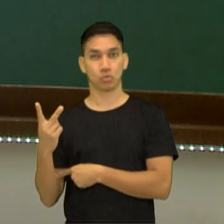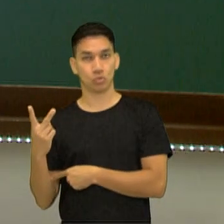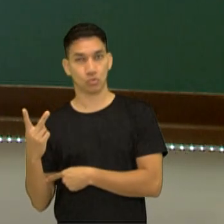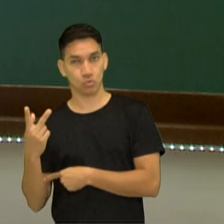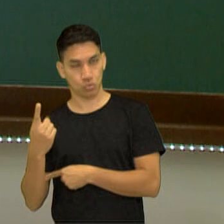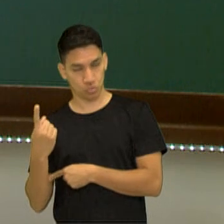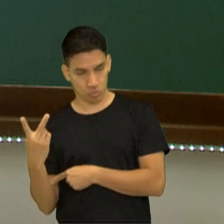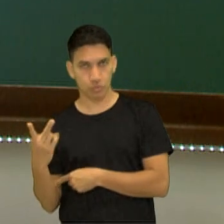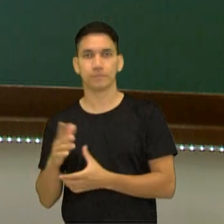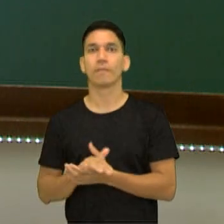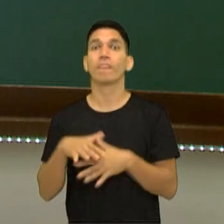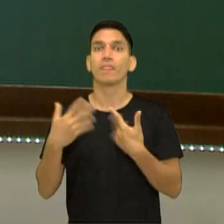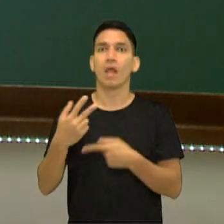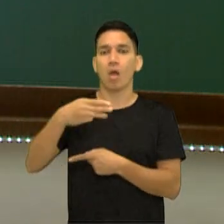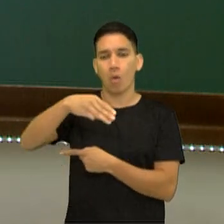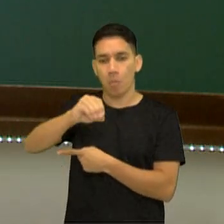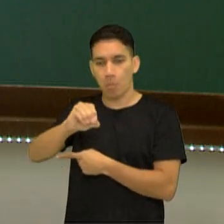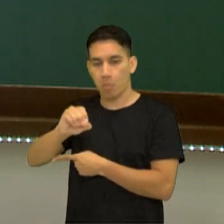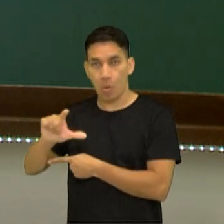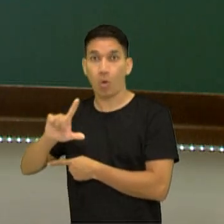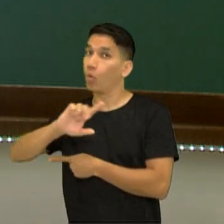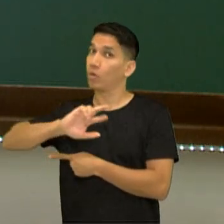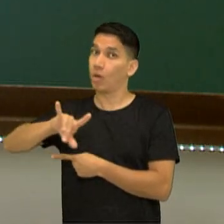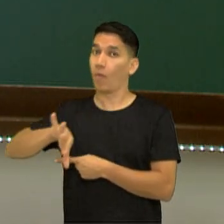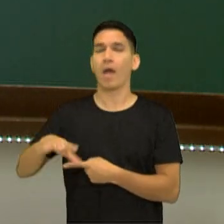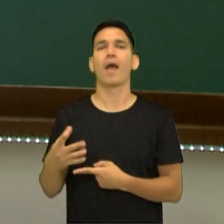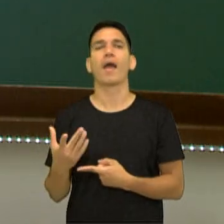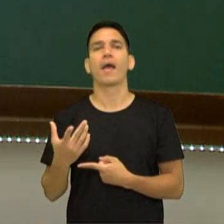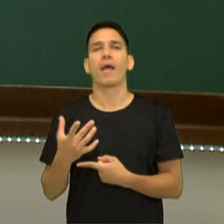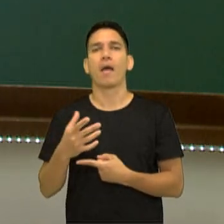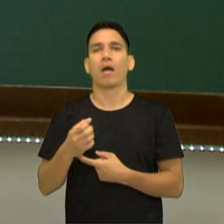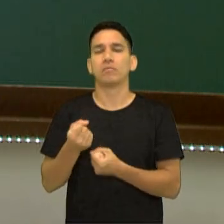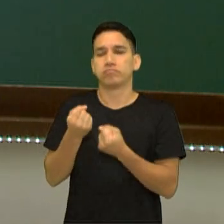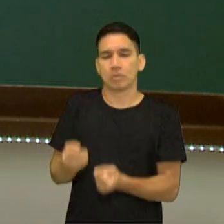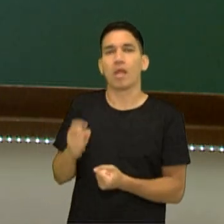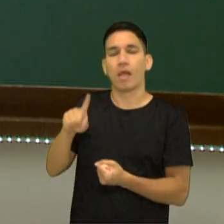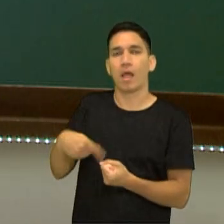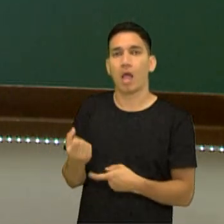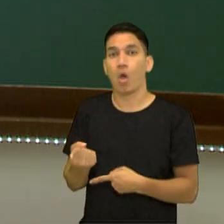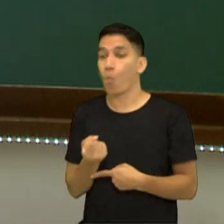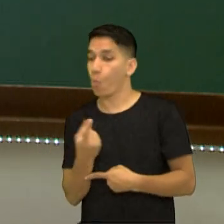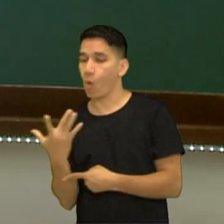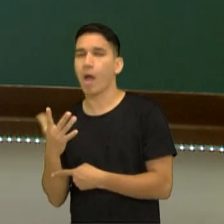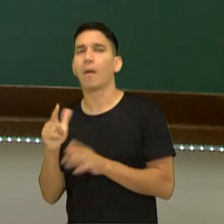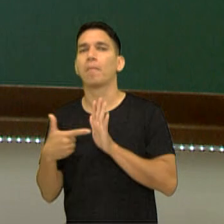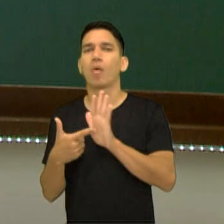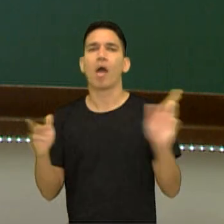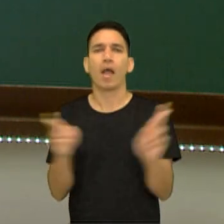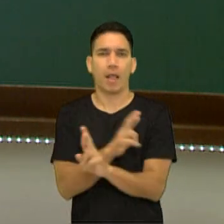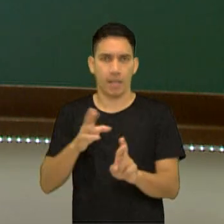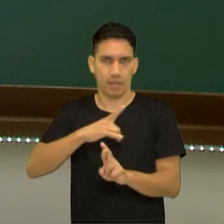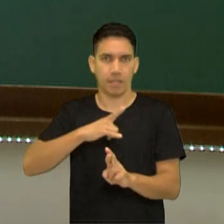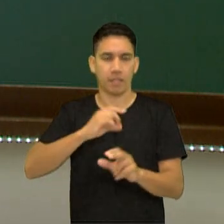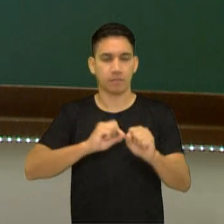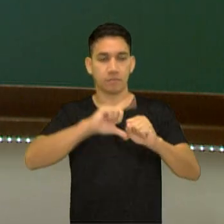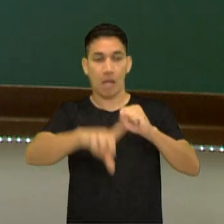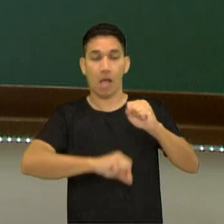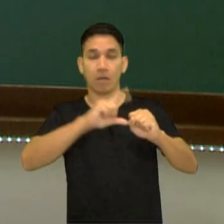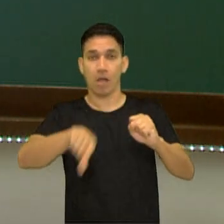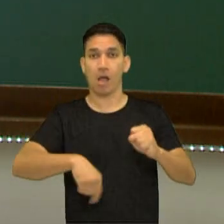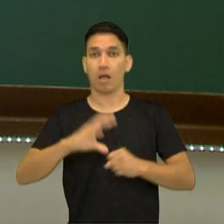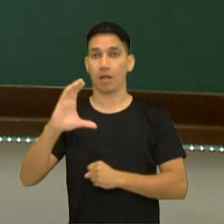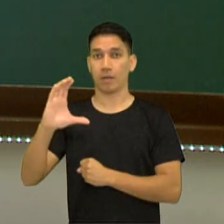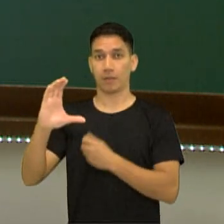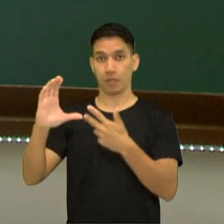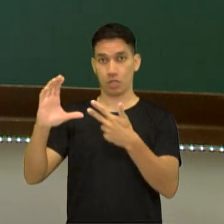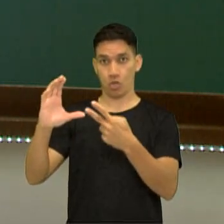quantidade e ele está relacionada a essa fração do carbono 12. Então, foi pego um átomo do carbono 12, dividiu